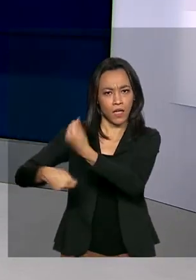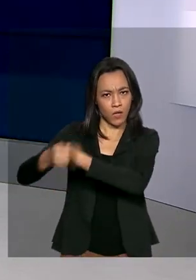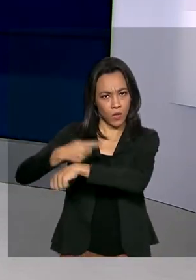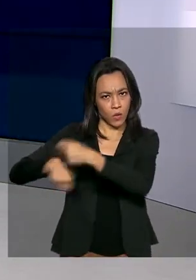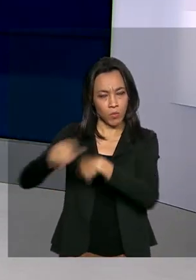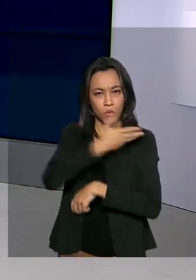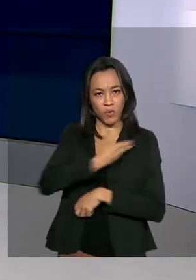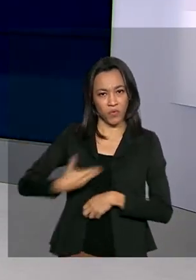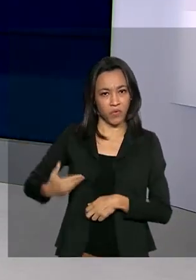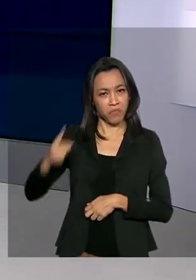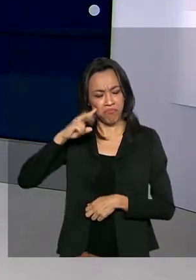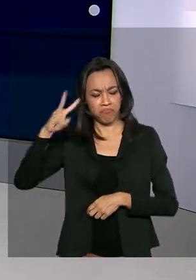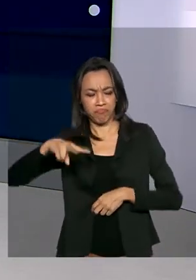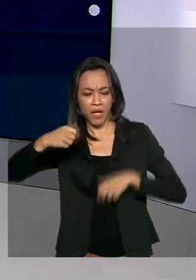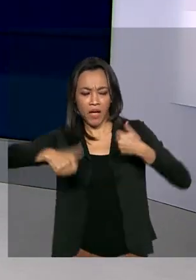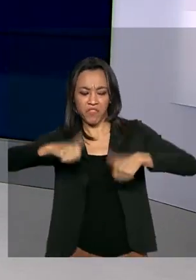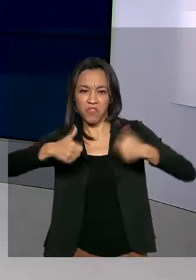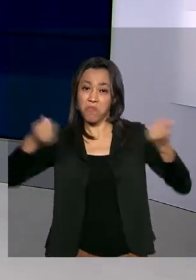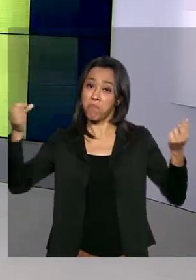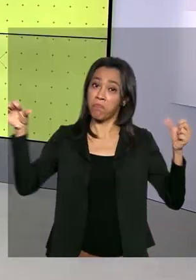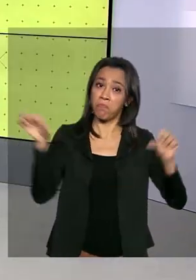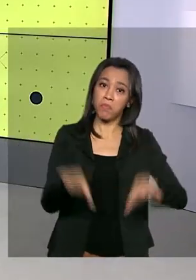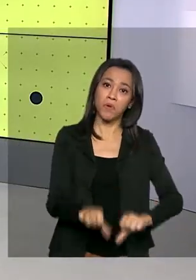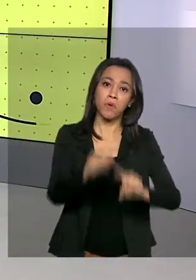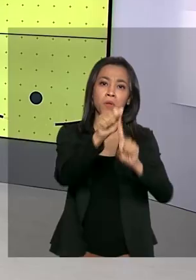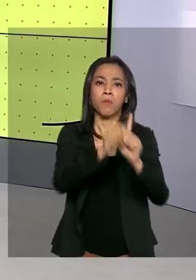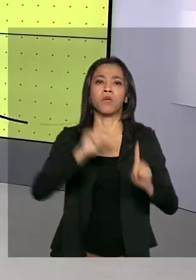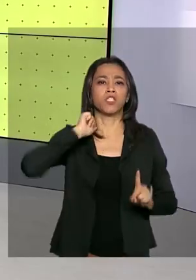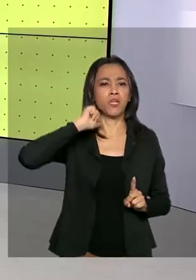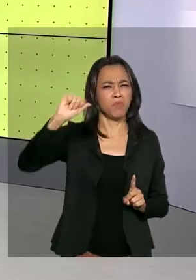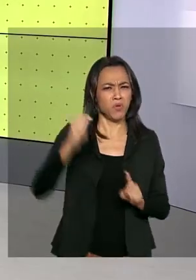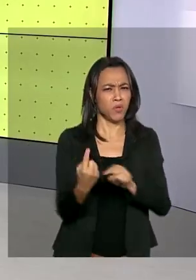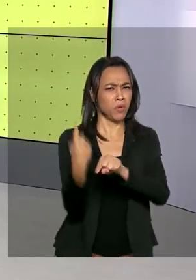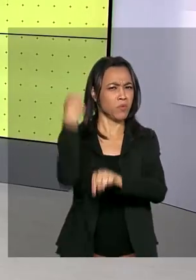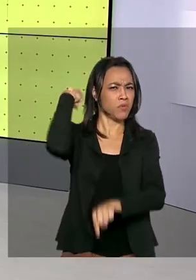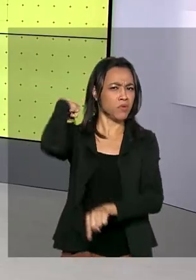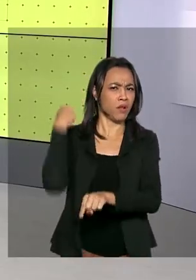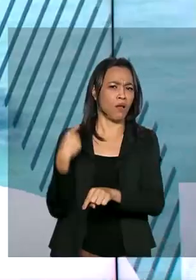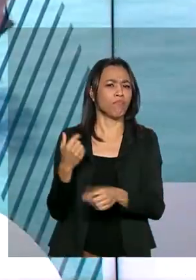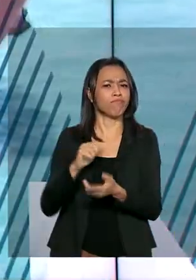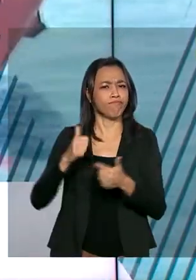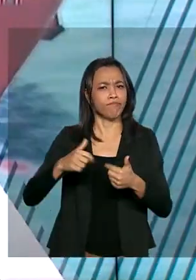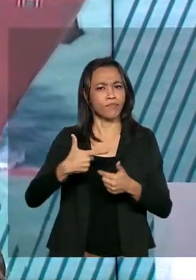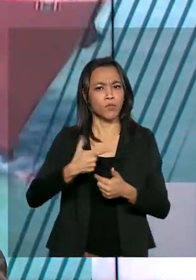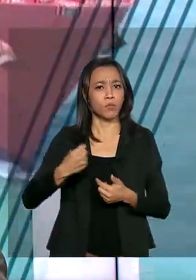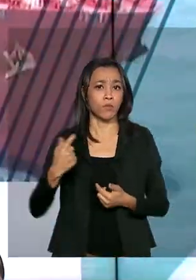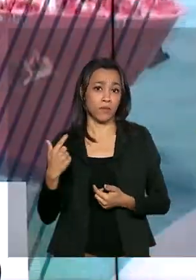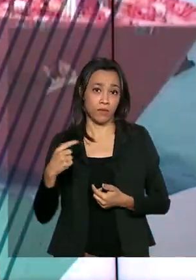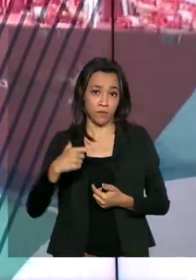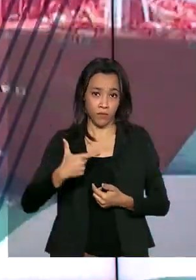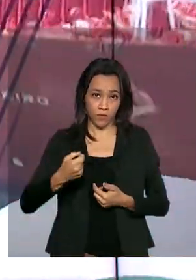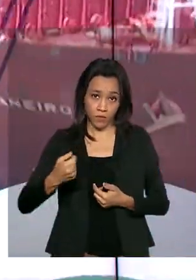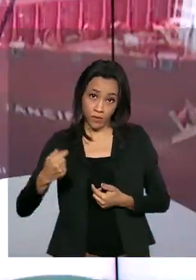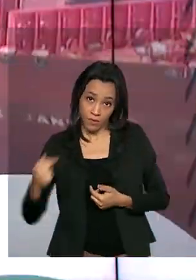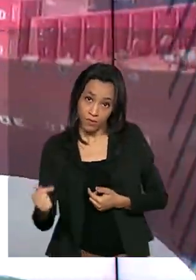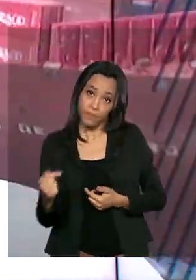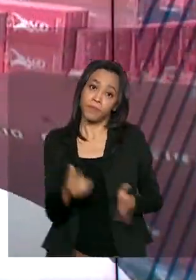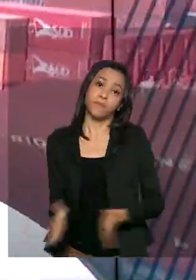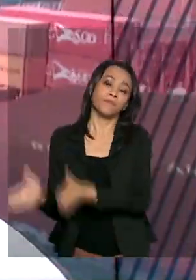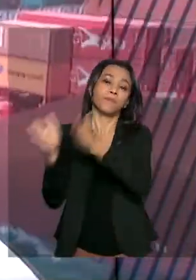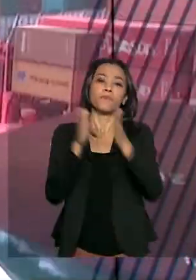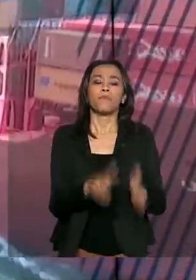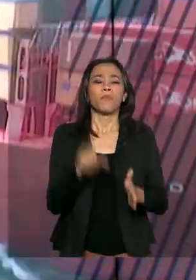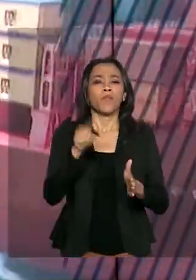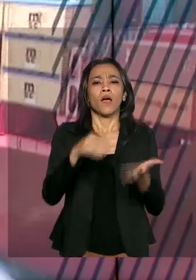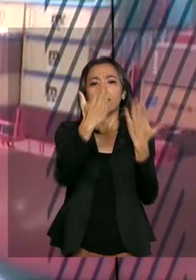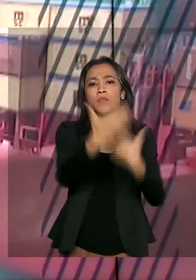foi o pior desempenho para meses de abril da série que teve início em 2007. A edição deste ano do Enem foi